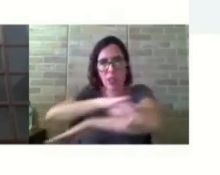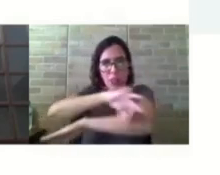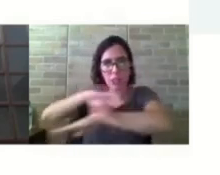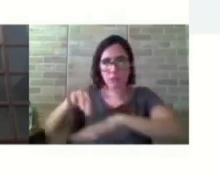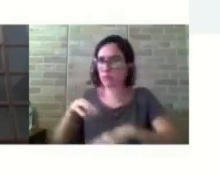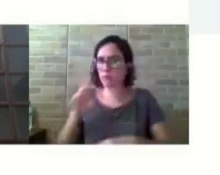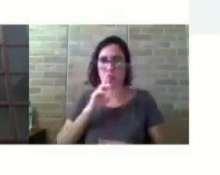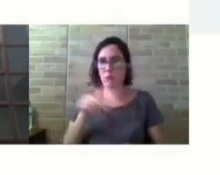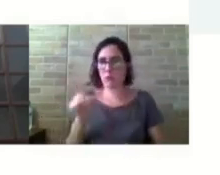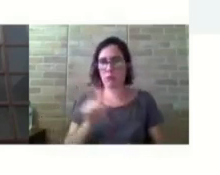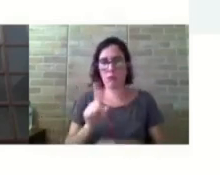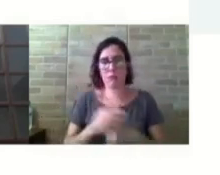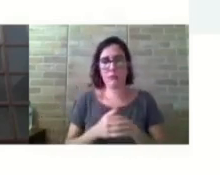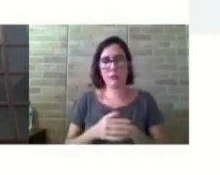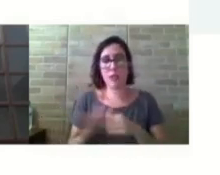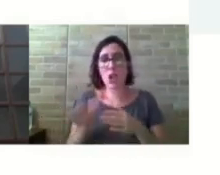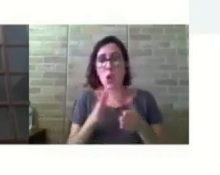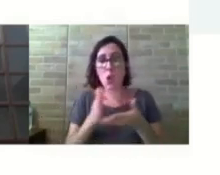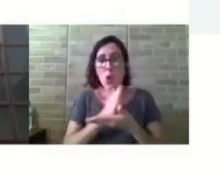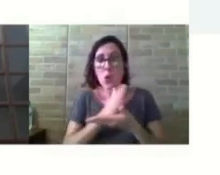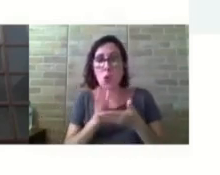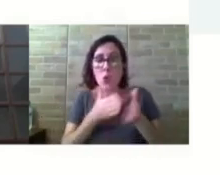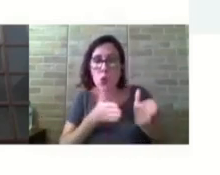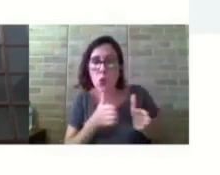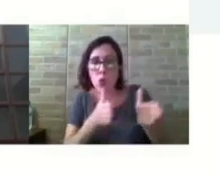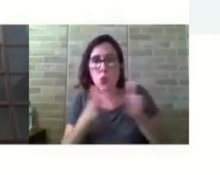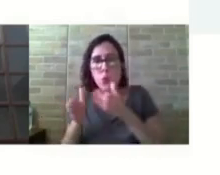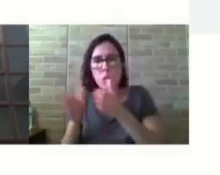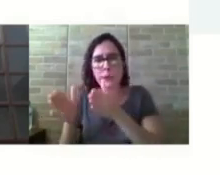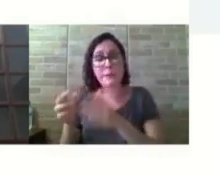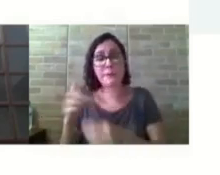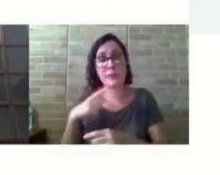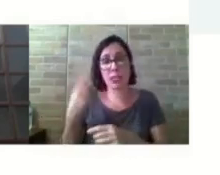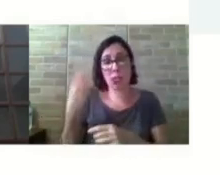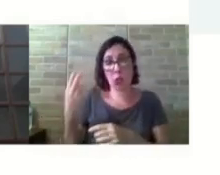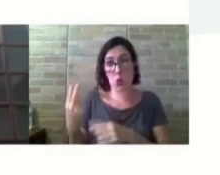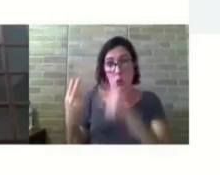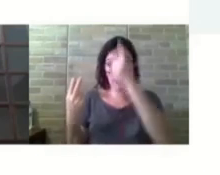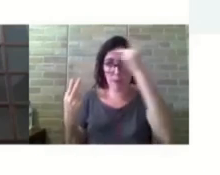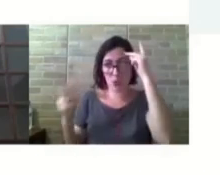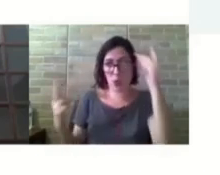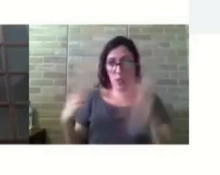alguns usuários, né? Três, dois eram inadequados, tá?